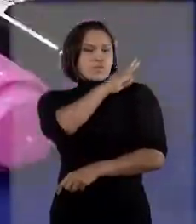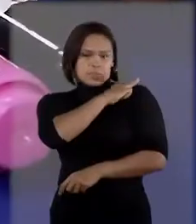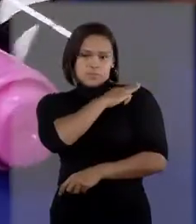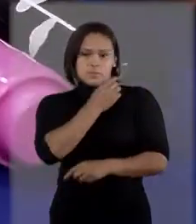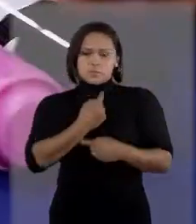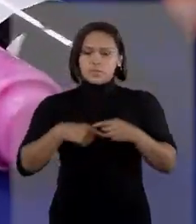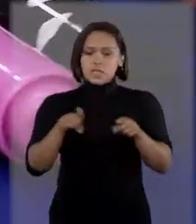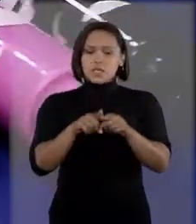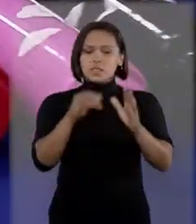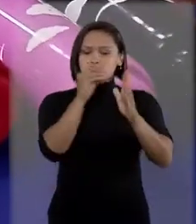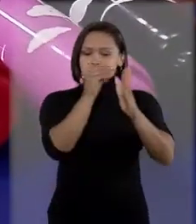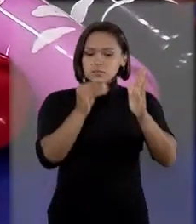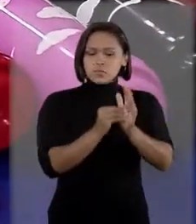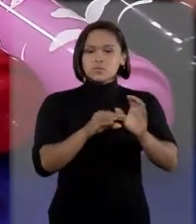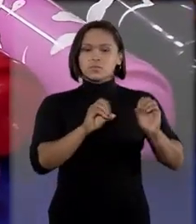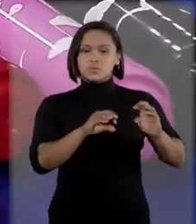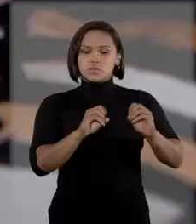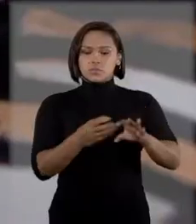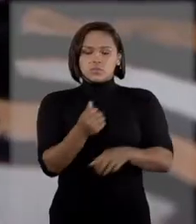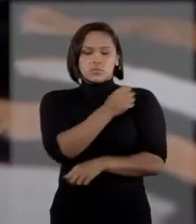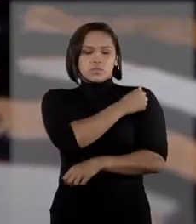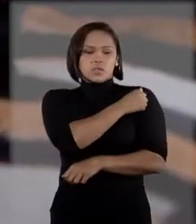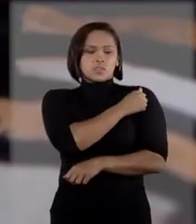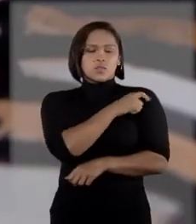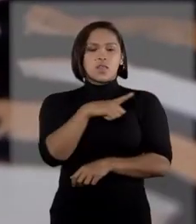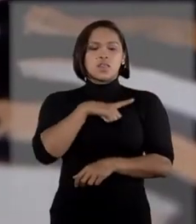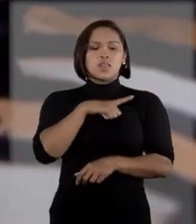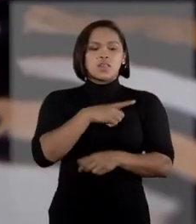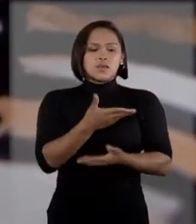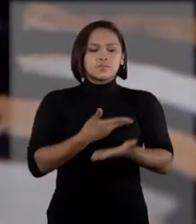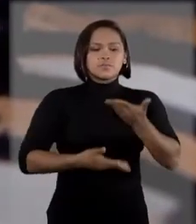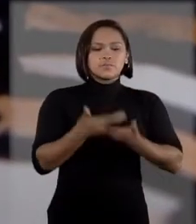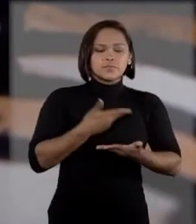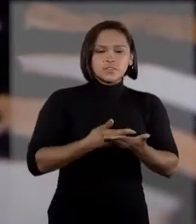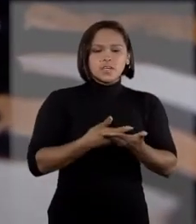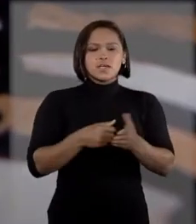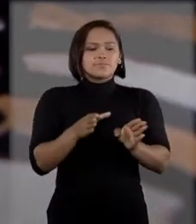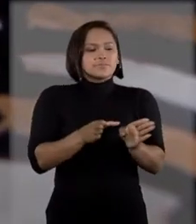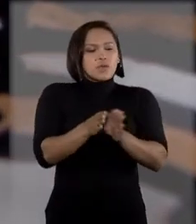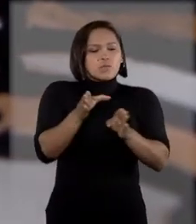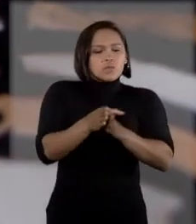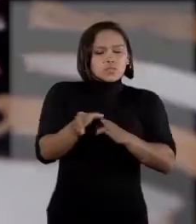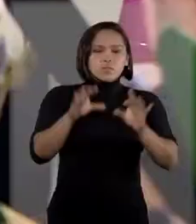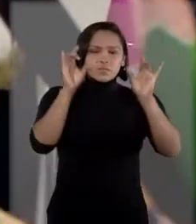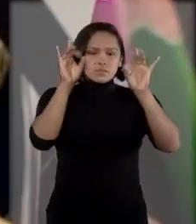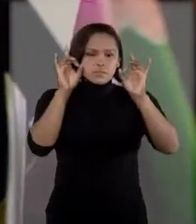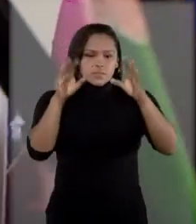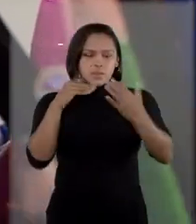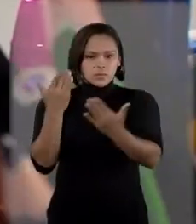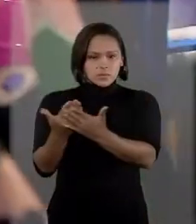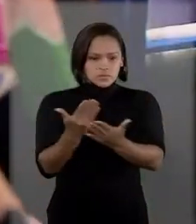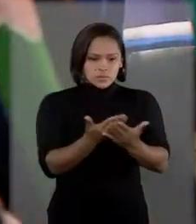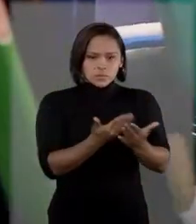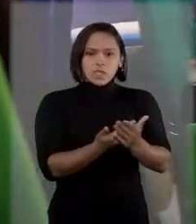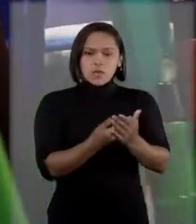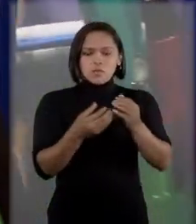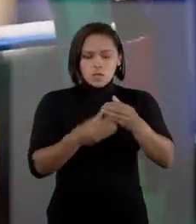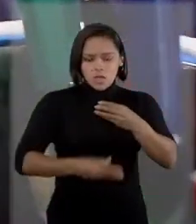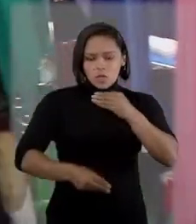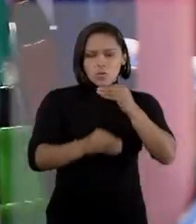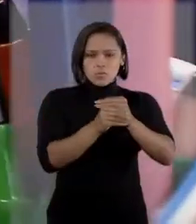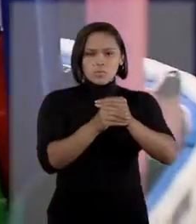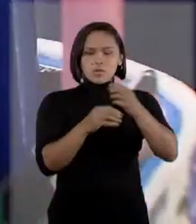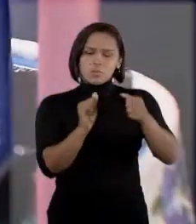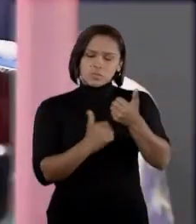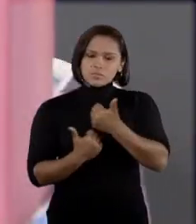dentro desse modelo de educação, os alunos têm acesso ao atendimento educacional especializado como forma de complemento e apoio ao